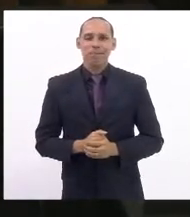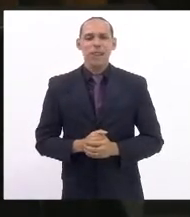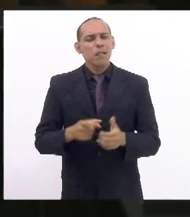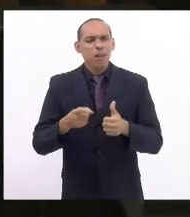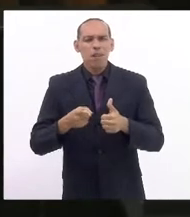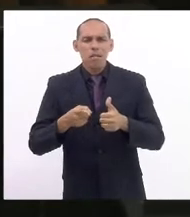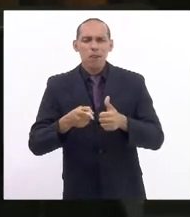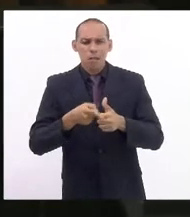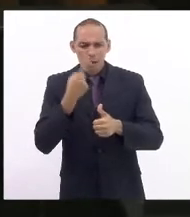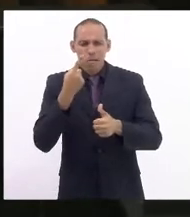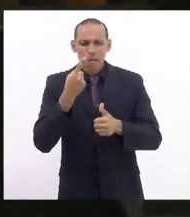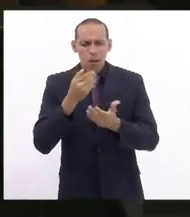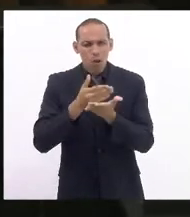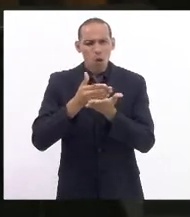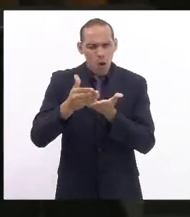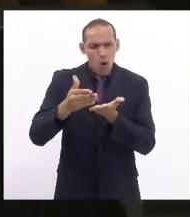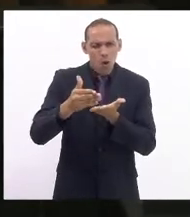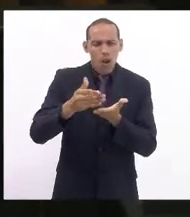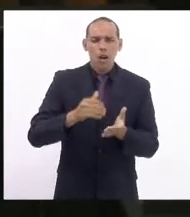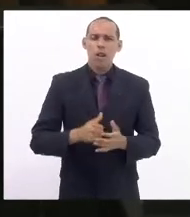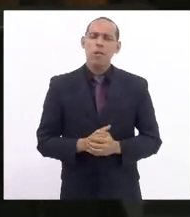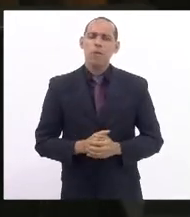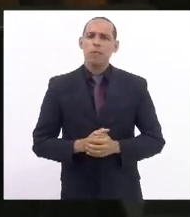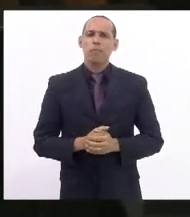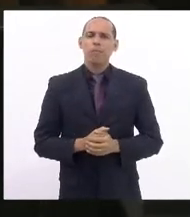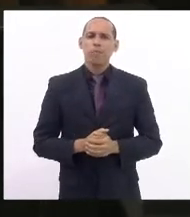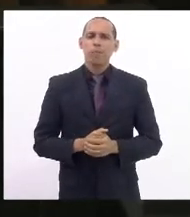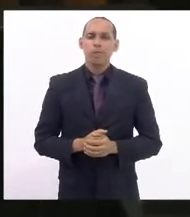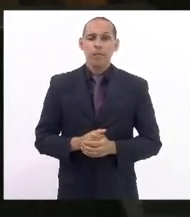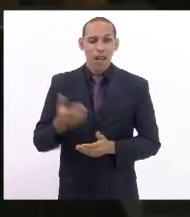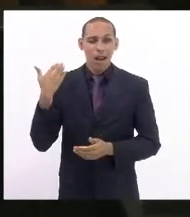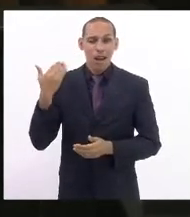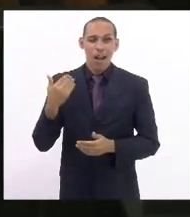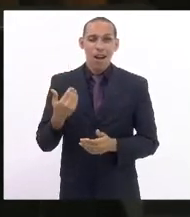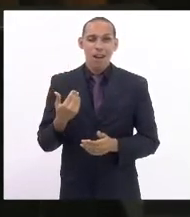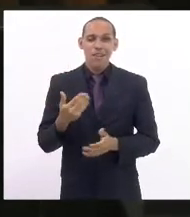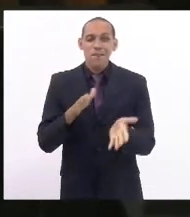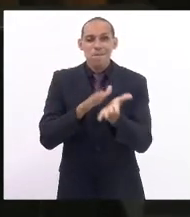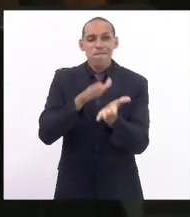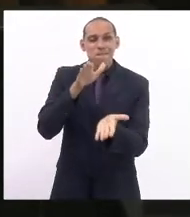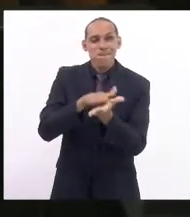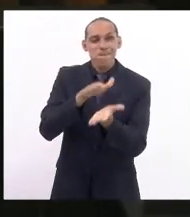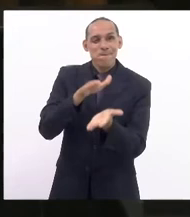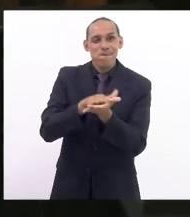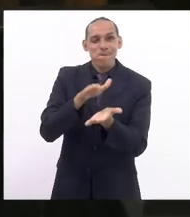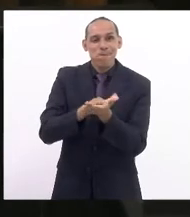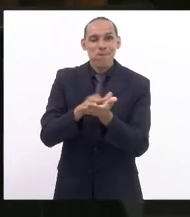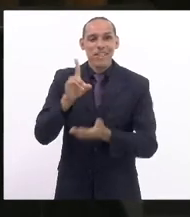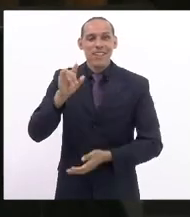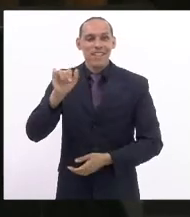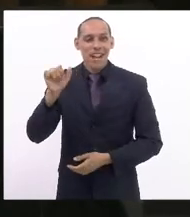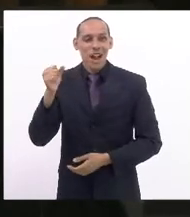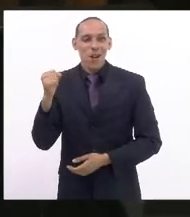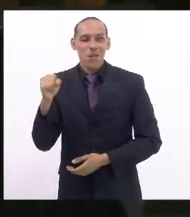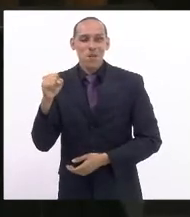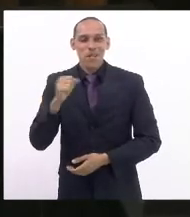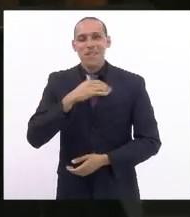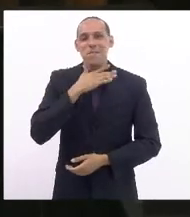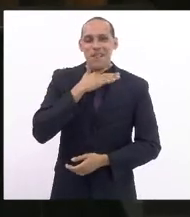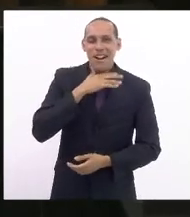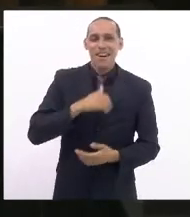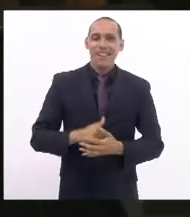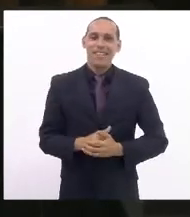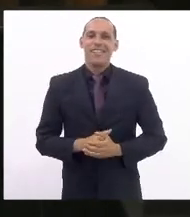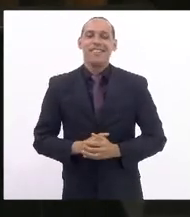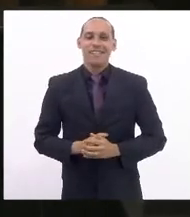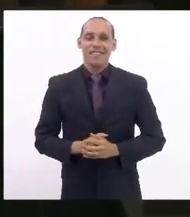expediente inicial, queria saudar, pelo dia 8 de março,